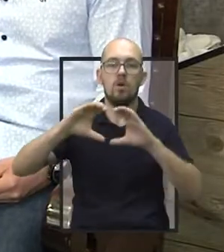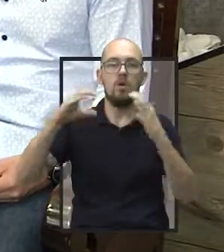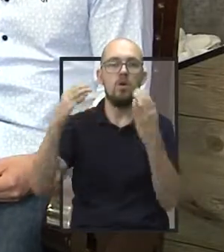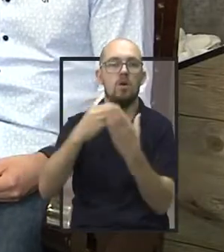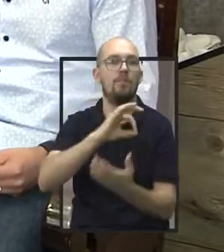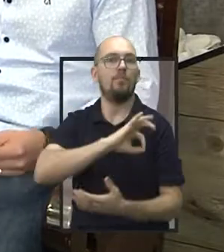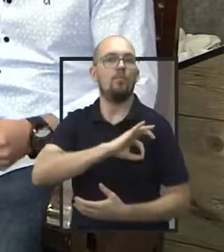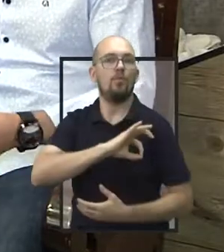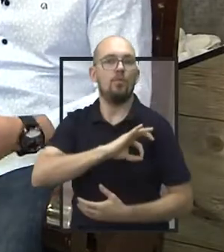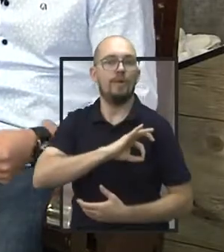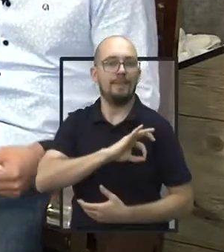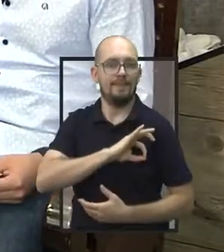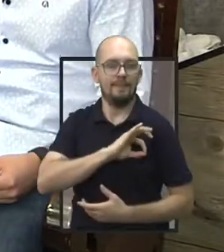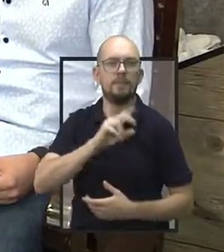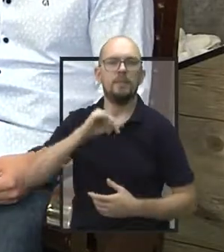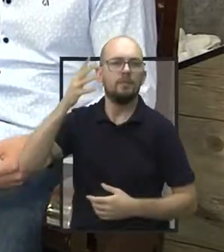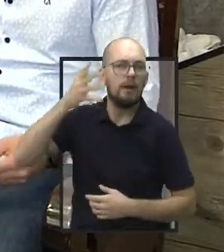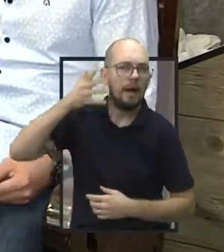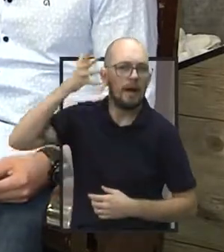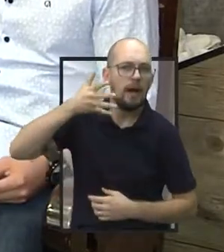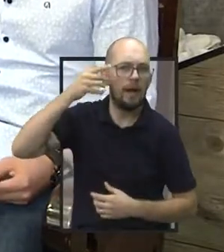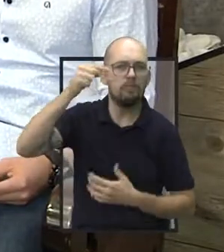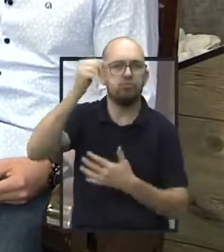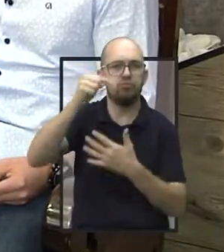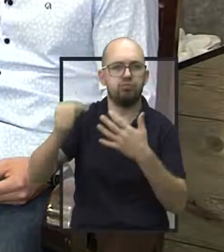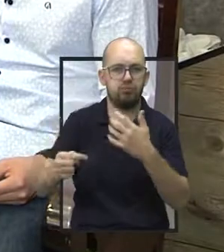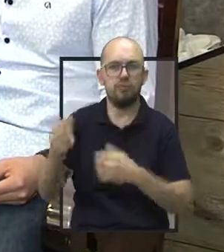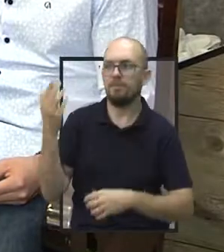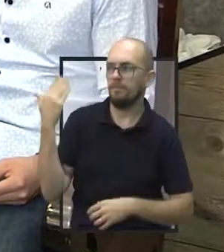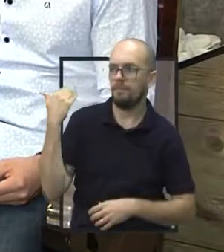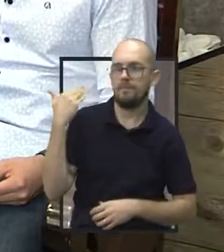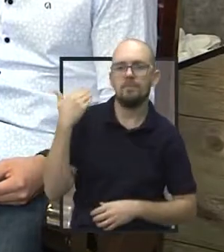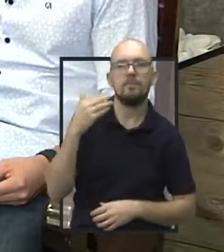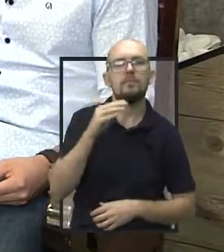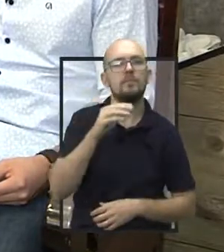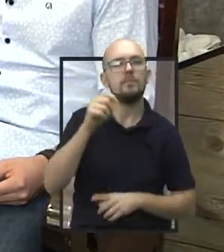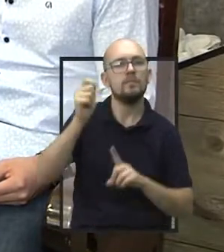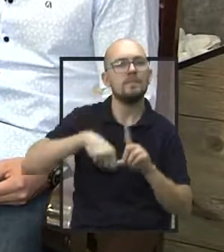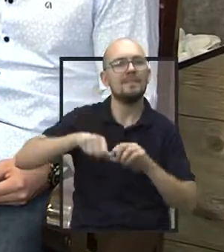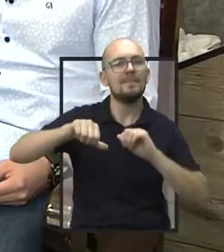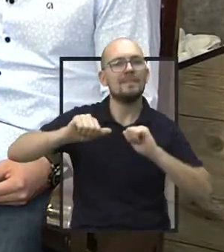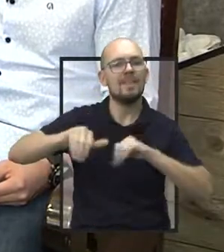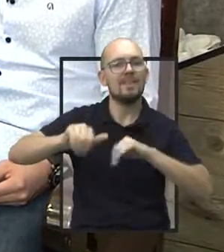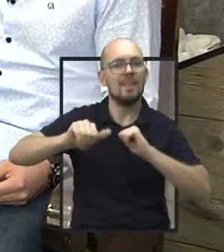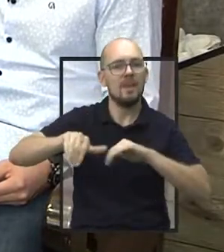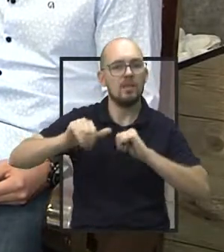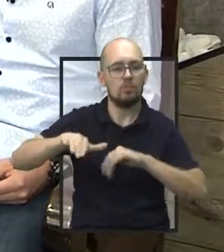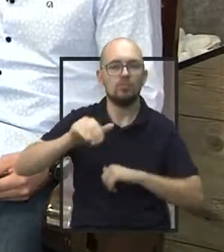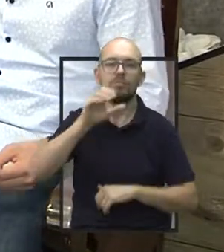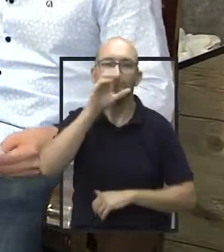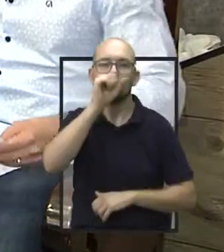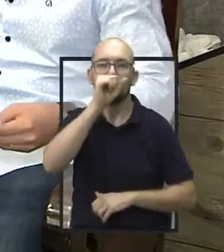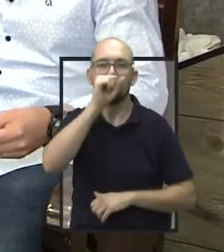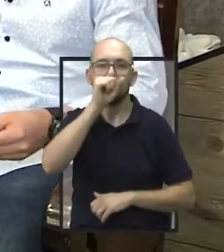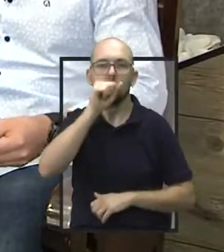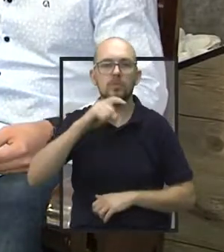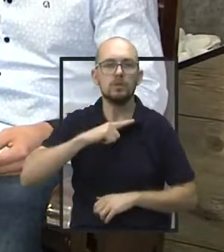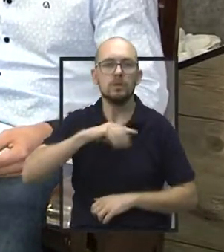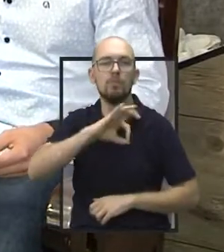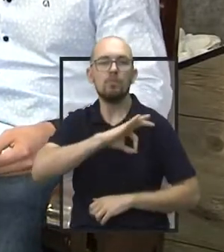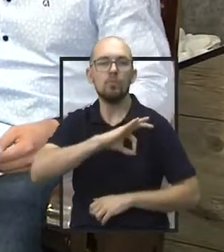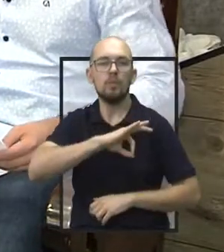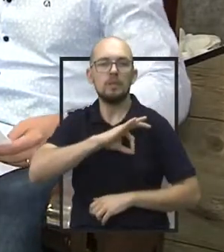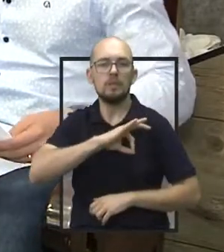município de Jaú, agora com uma série de palestras. No último final de semana do mês de setembro, a Polícia Civil, né, com todo o seu